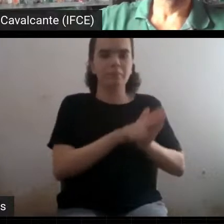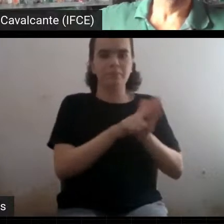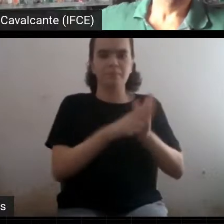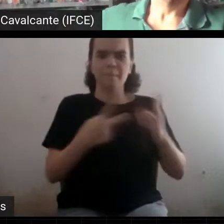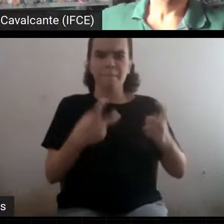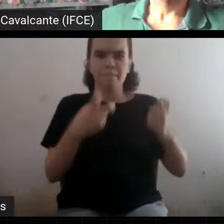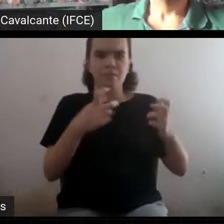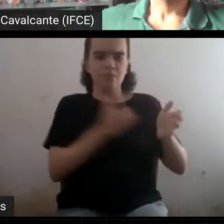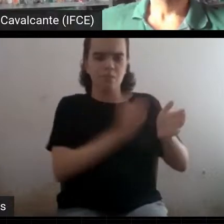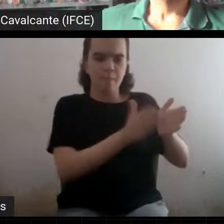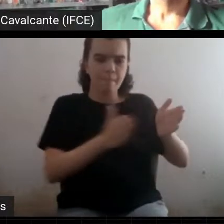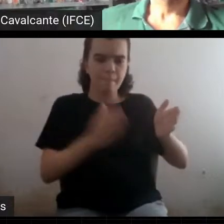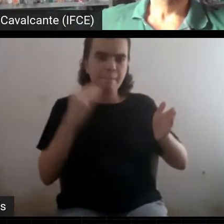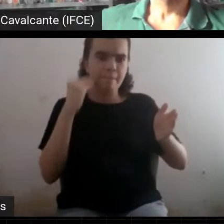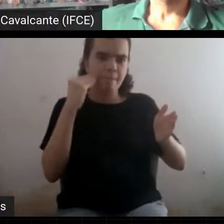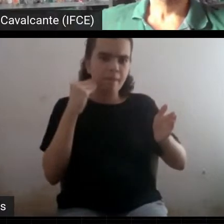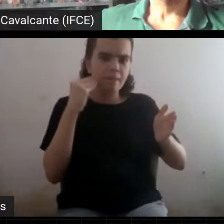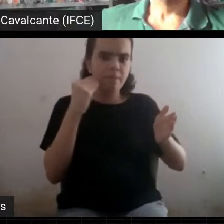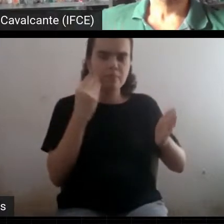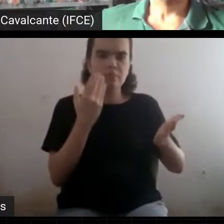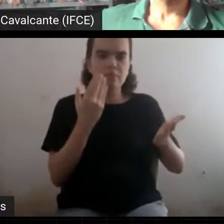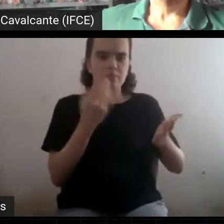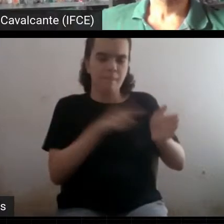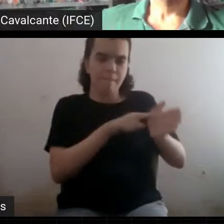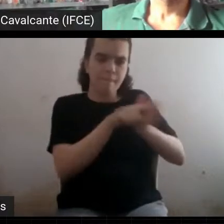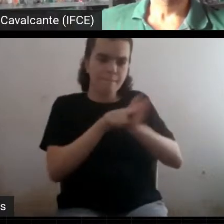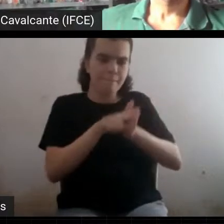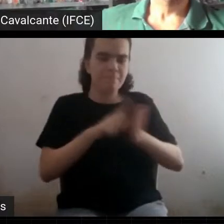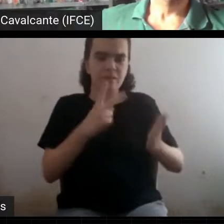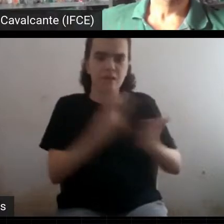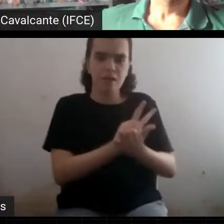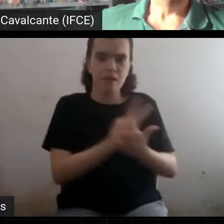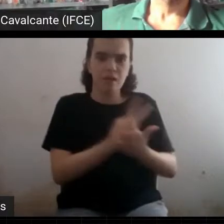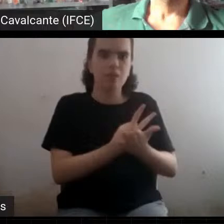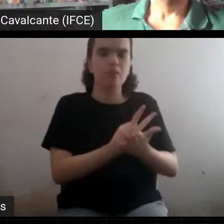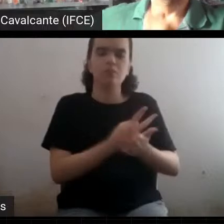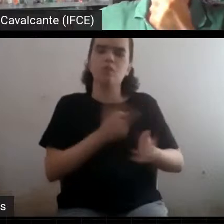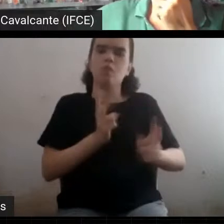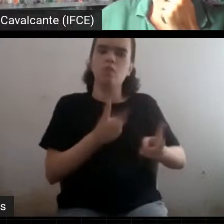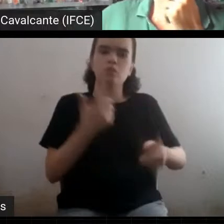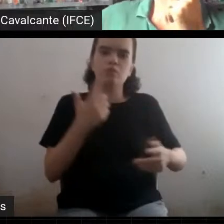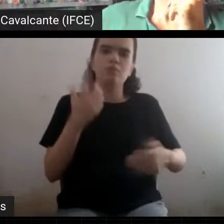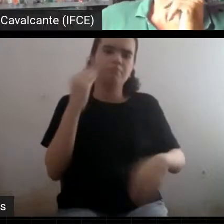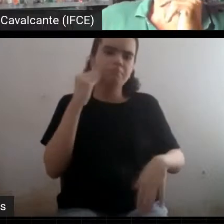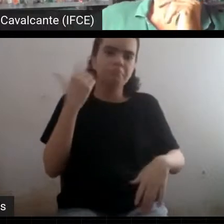Esse critério é importante, esse critério de demarcação de Carlos Popper.